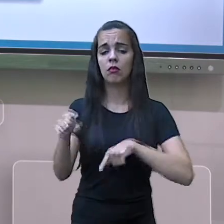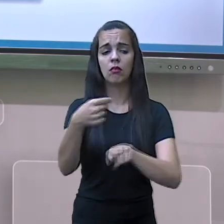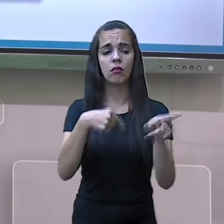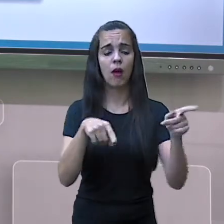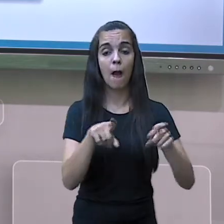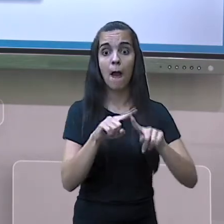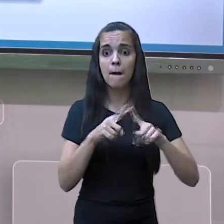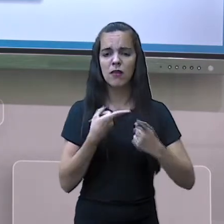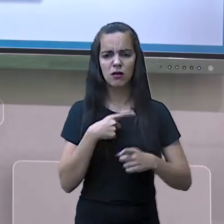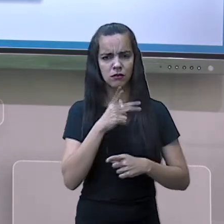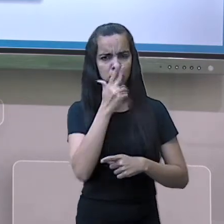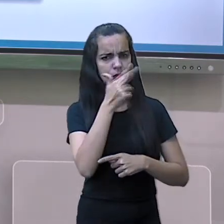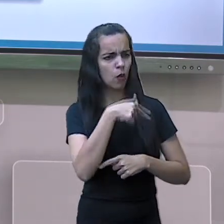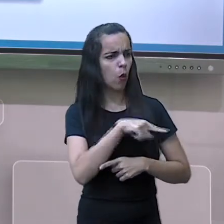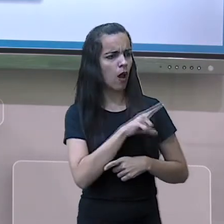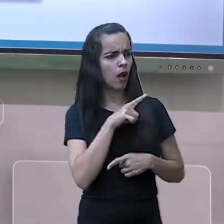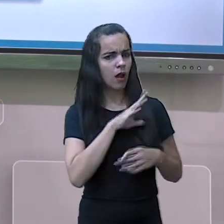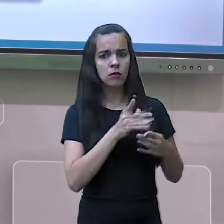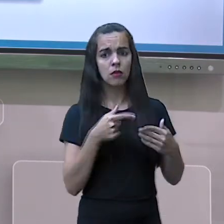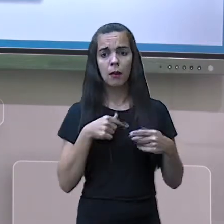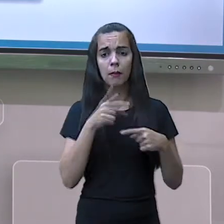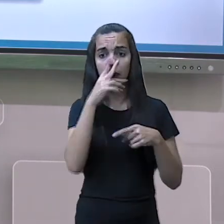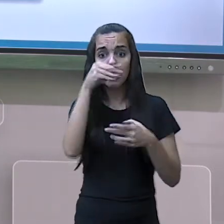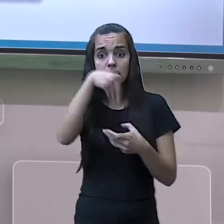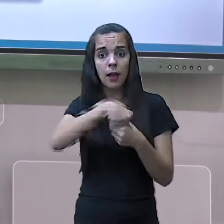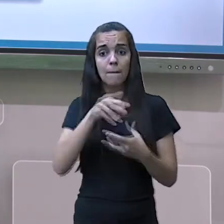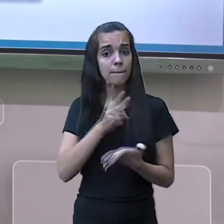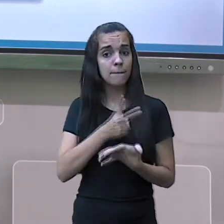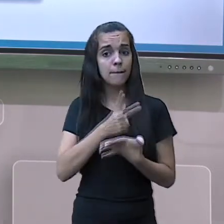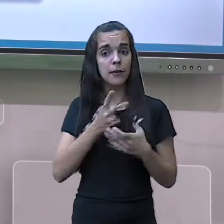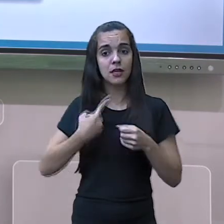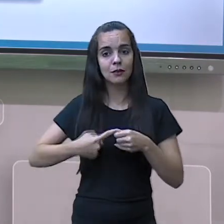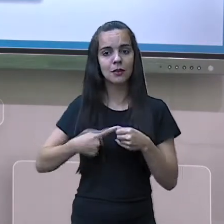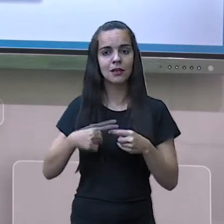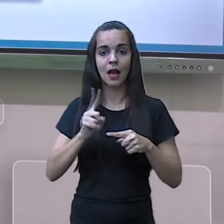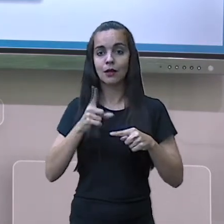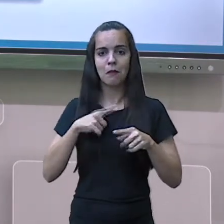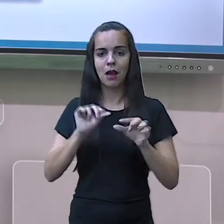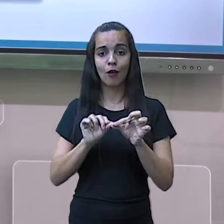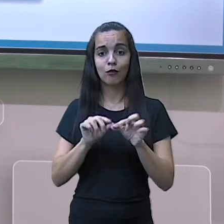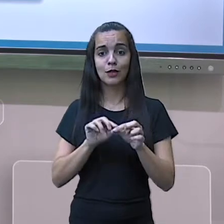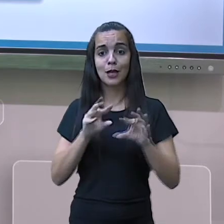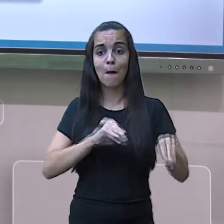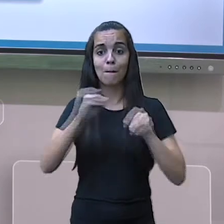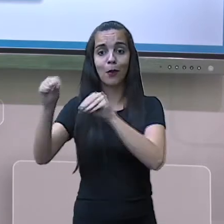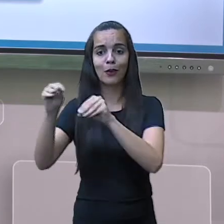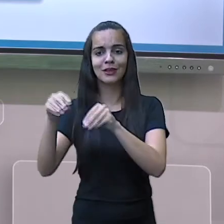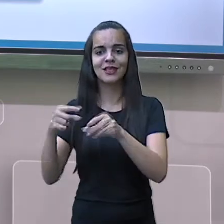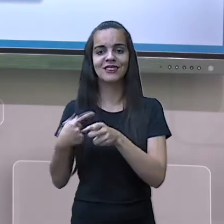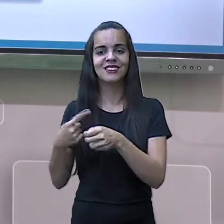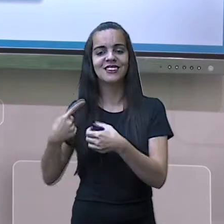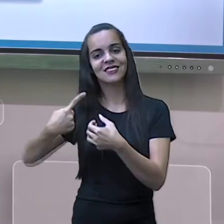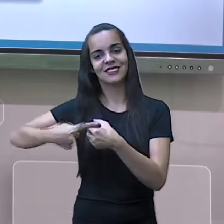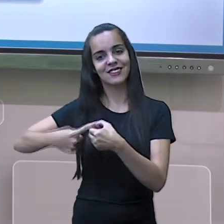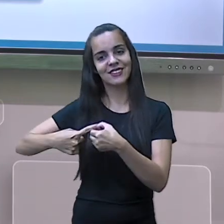próximas e interligadas ali, que muitas das vezes você está em uma cidade da região